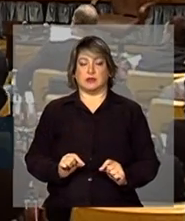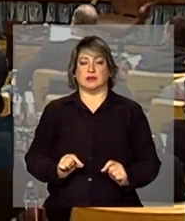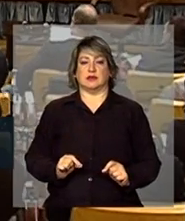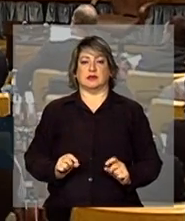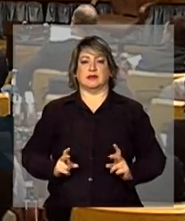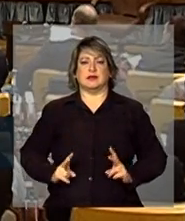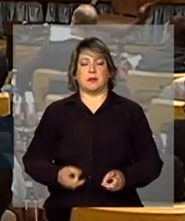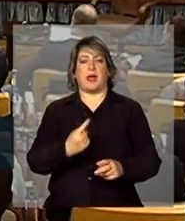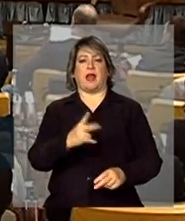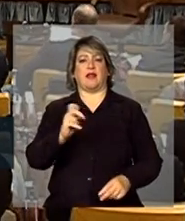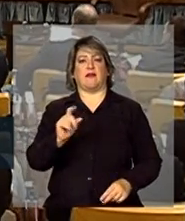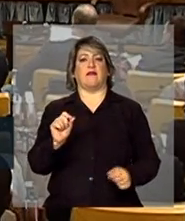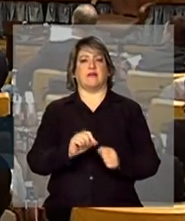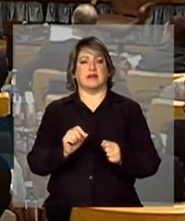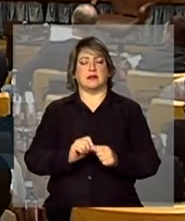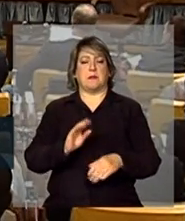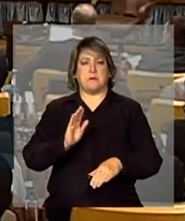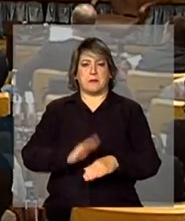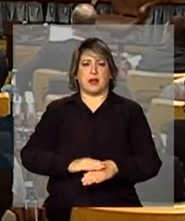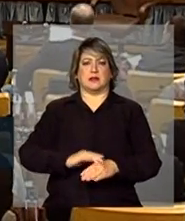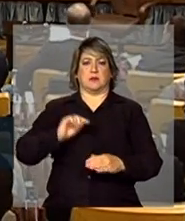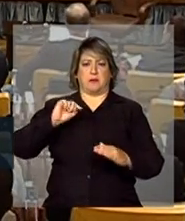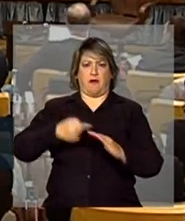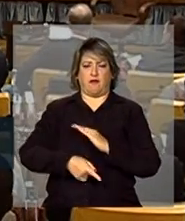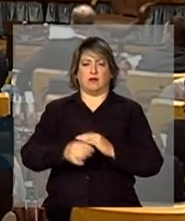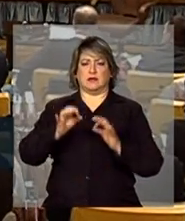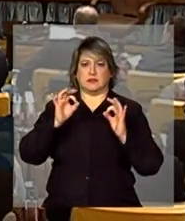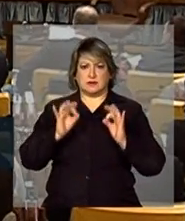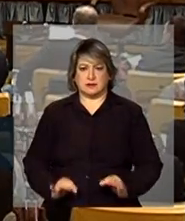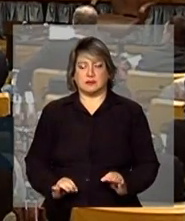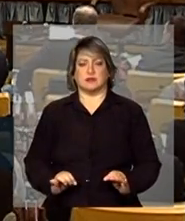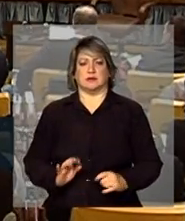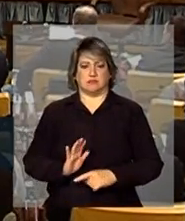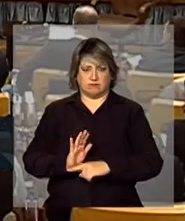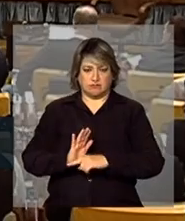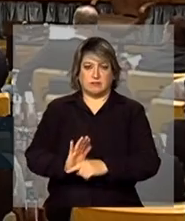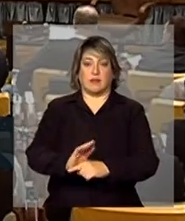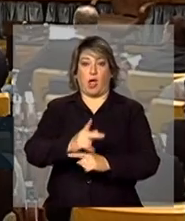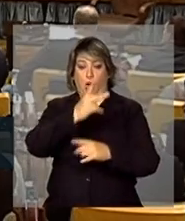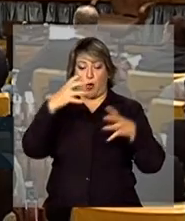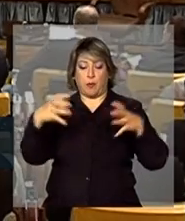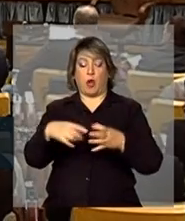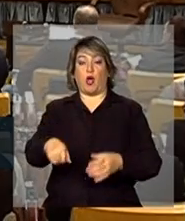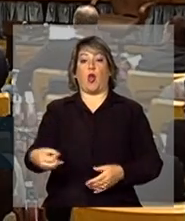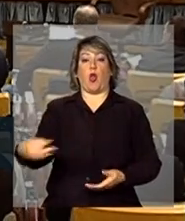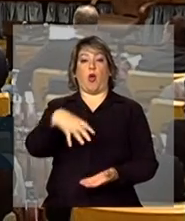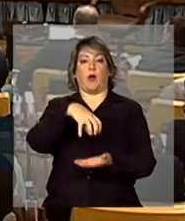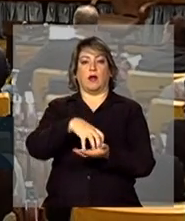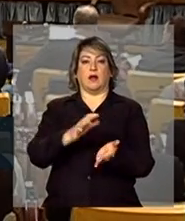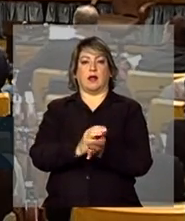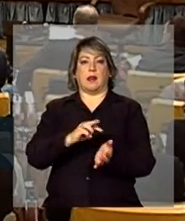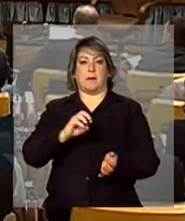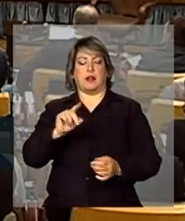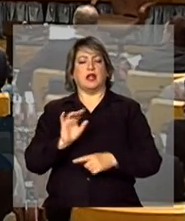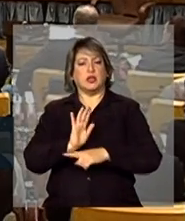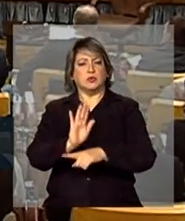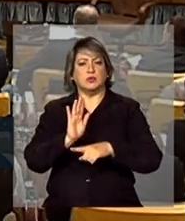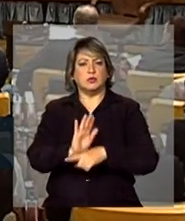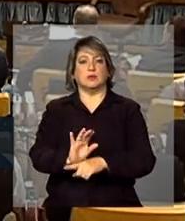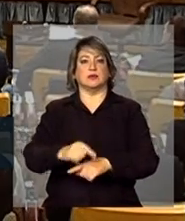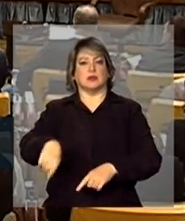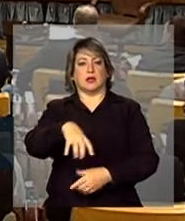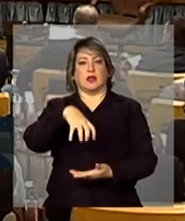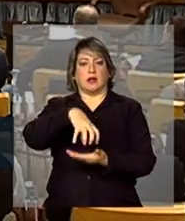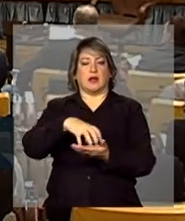vez ser mais concreto no sentido de estarmos próximos à nova classe média, auxiliando essa